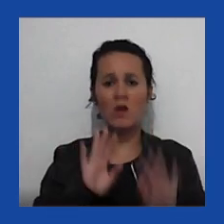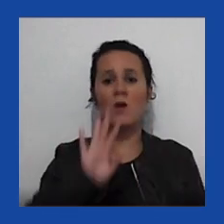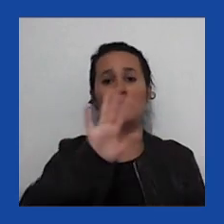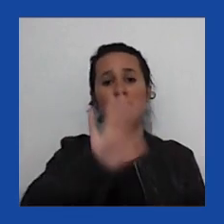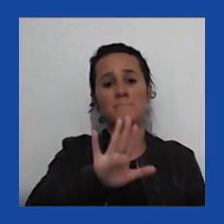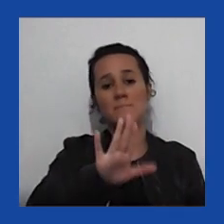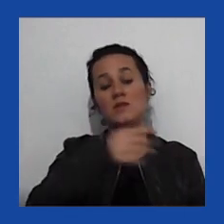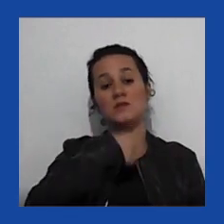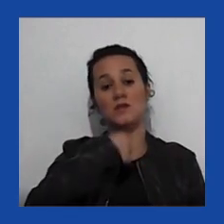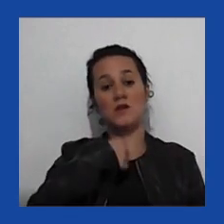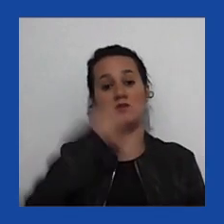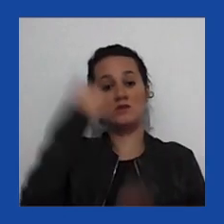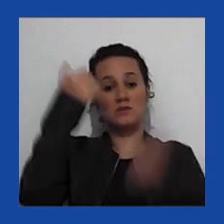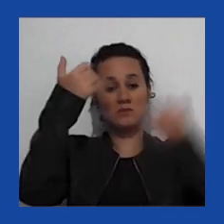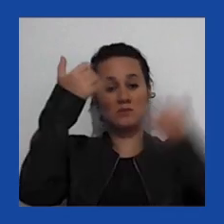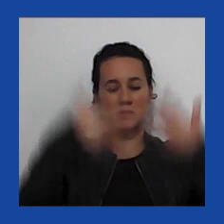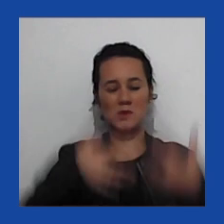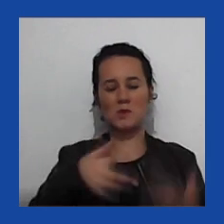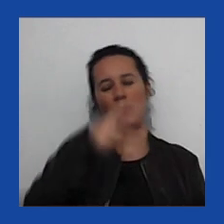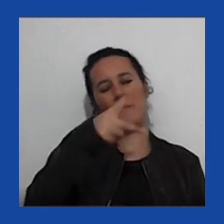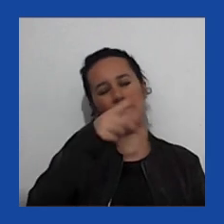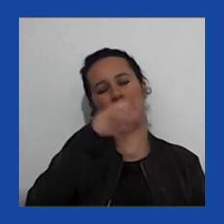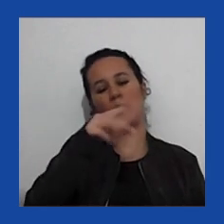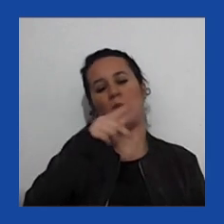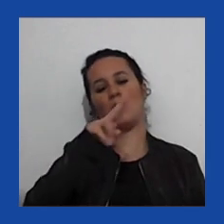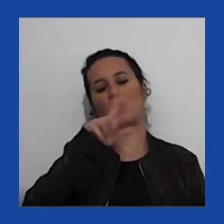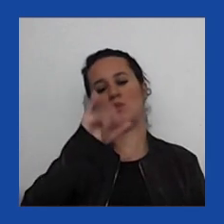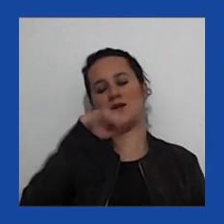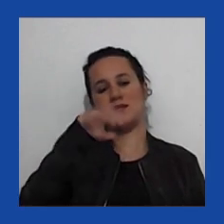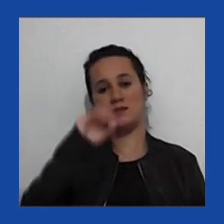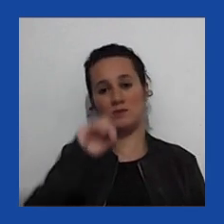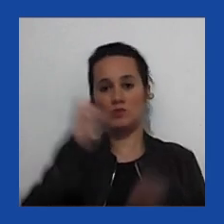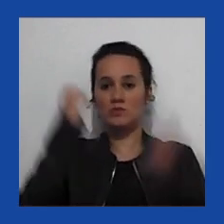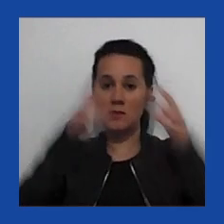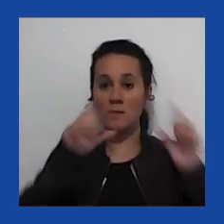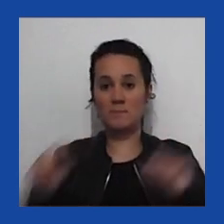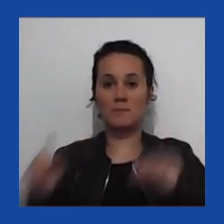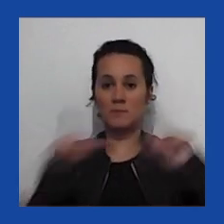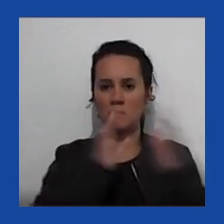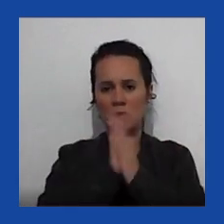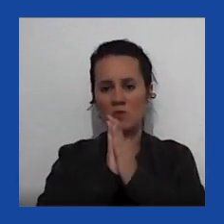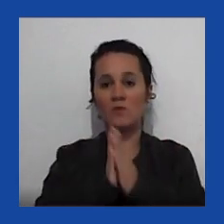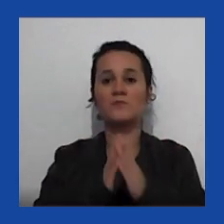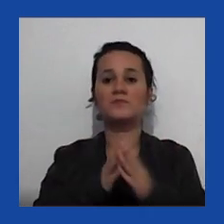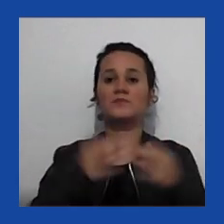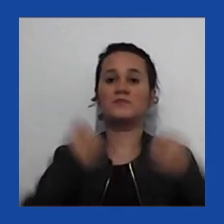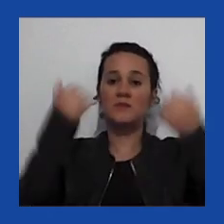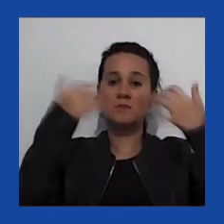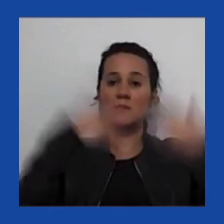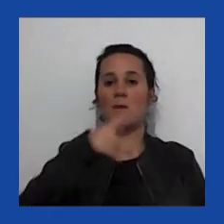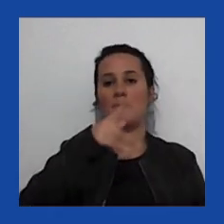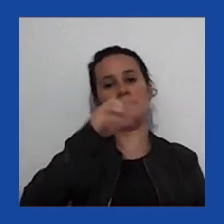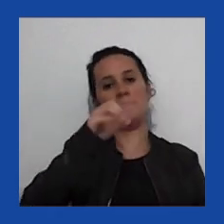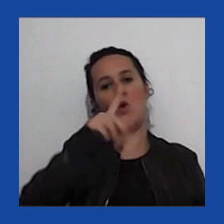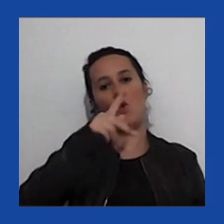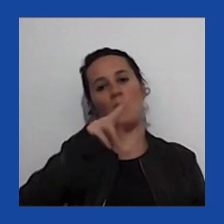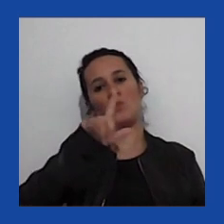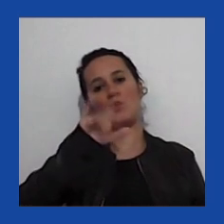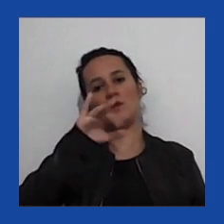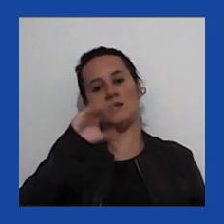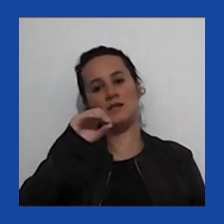para definir o populismo, se podemos passar para o próximo slide, que eu pego essa